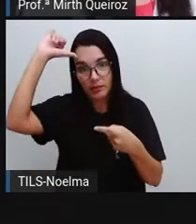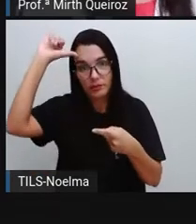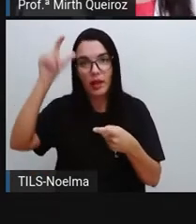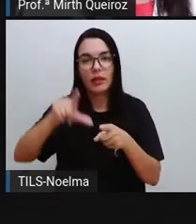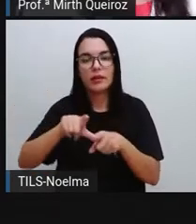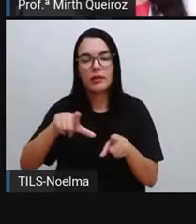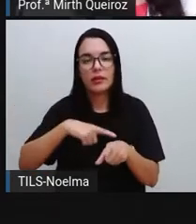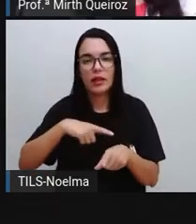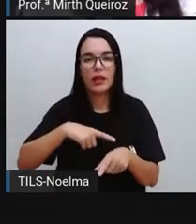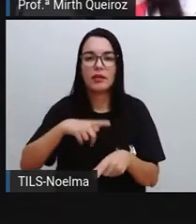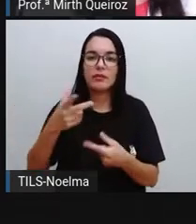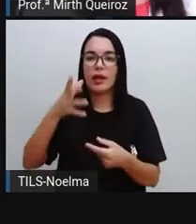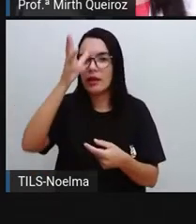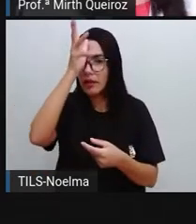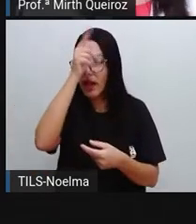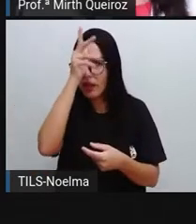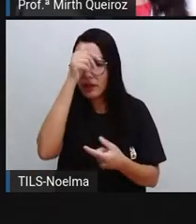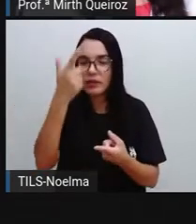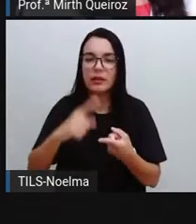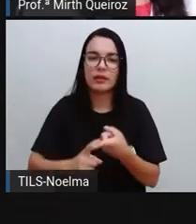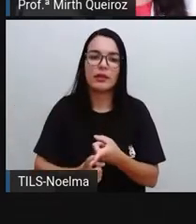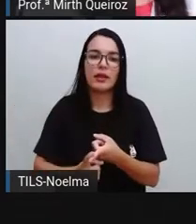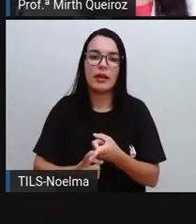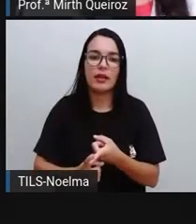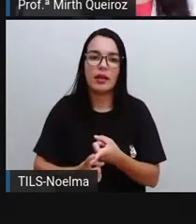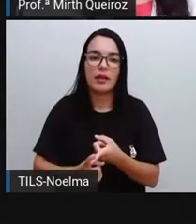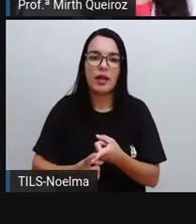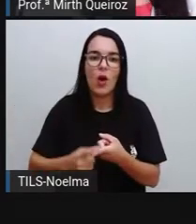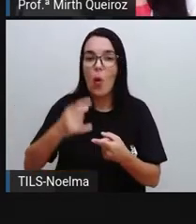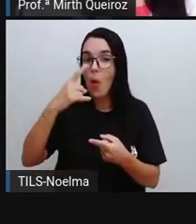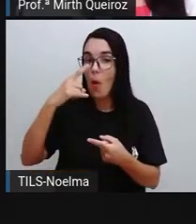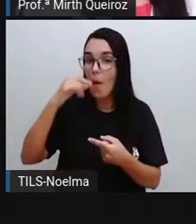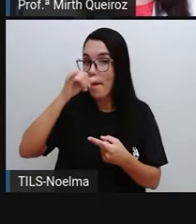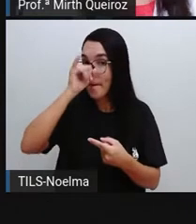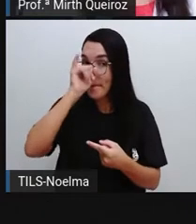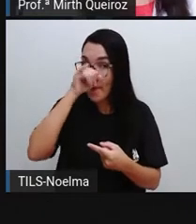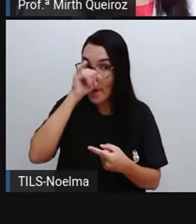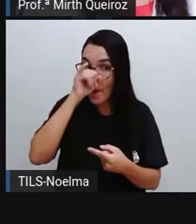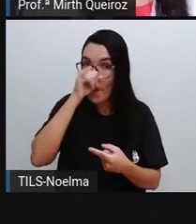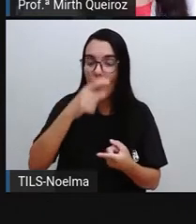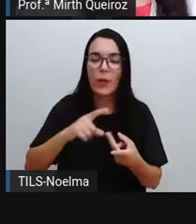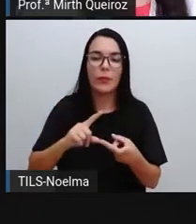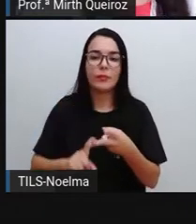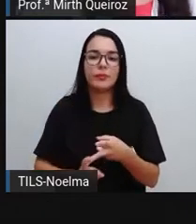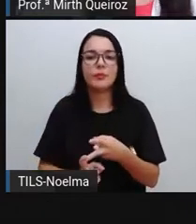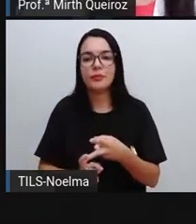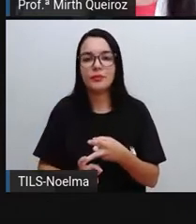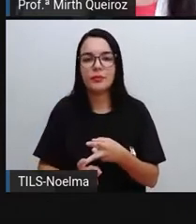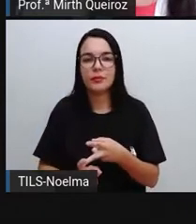aves, os bovinos, né? Neste caso, ovinos, certo?